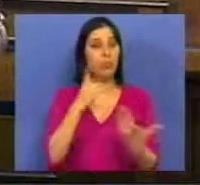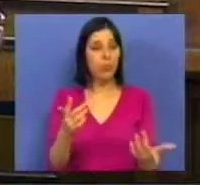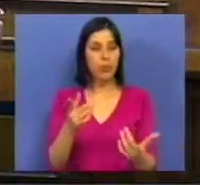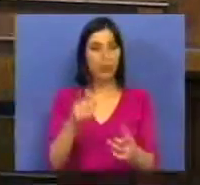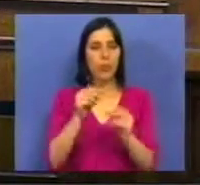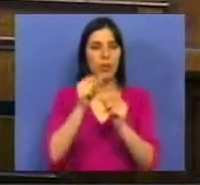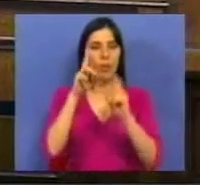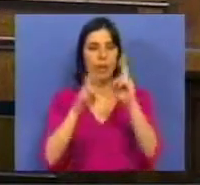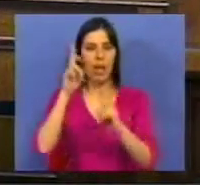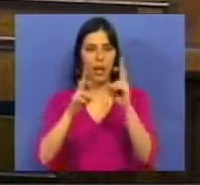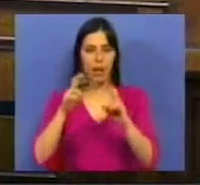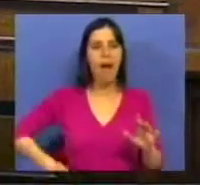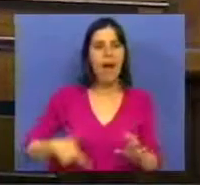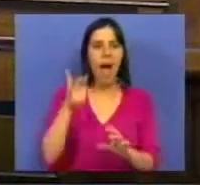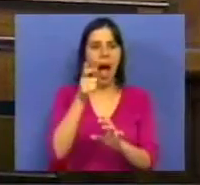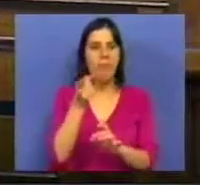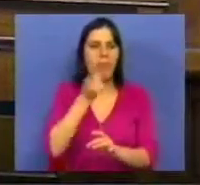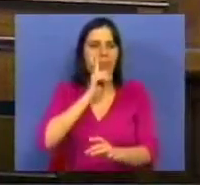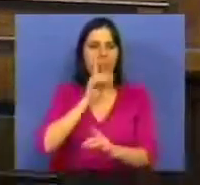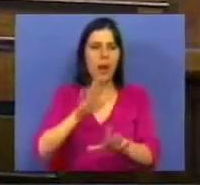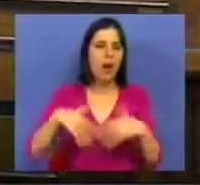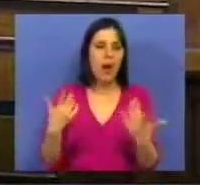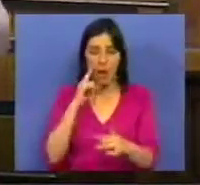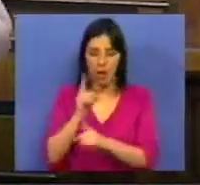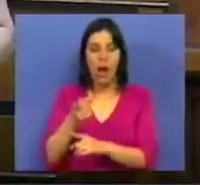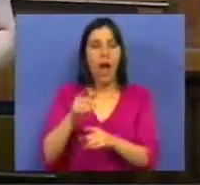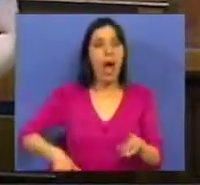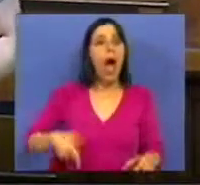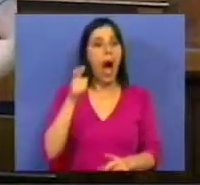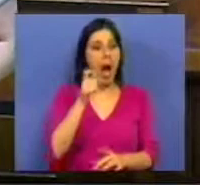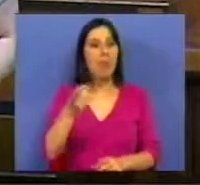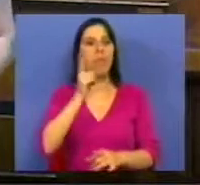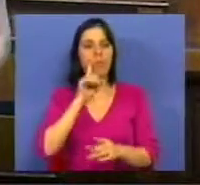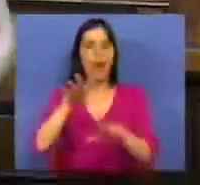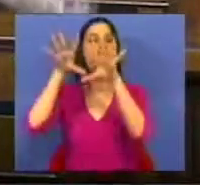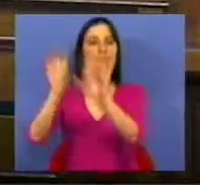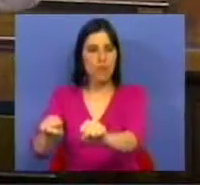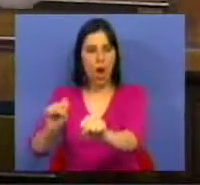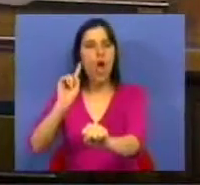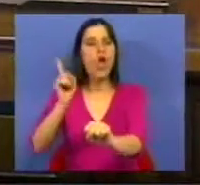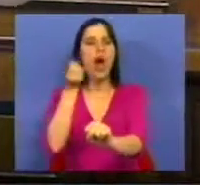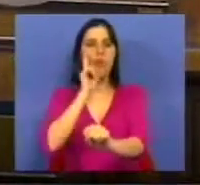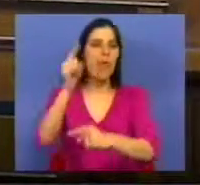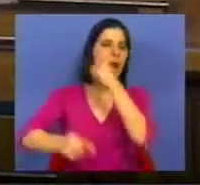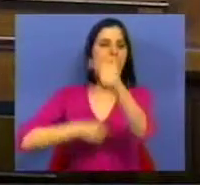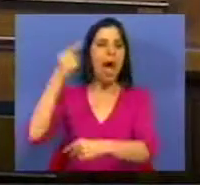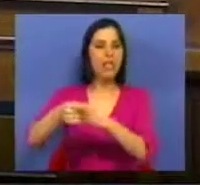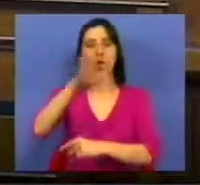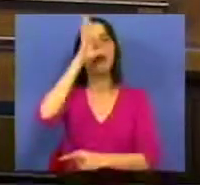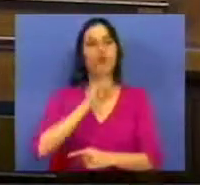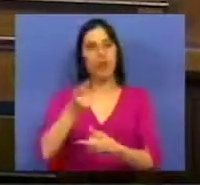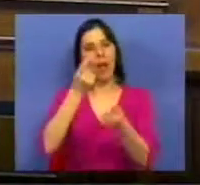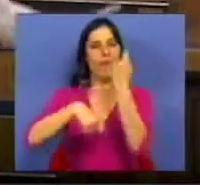leilões das armas ilícitas. Ou seja, as armas ilícitas são apreendidas e no dia seguinte o Estado